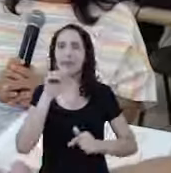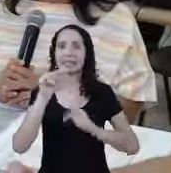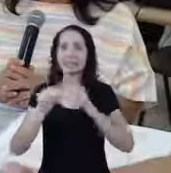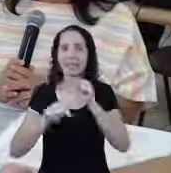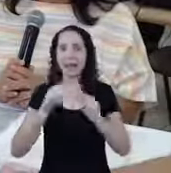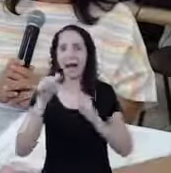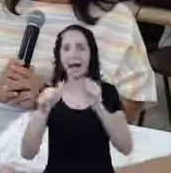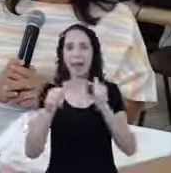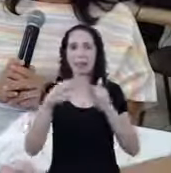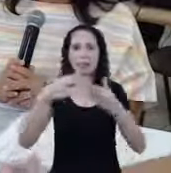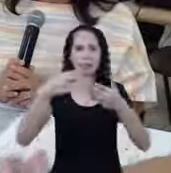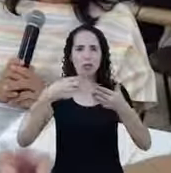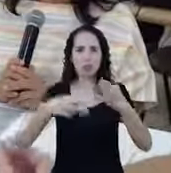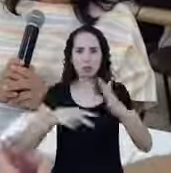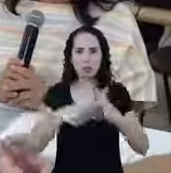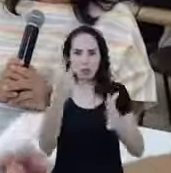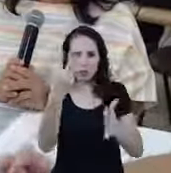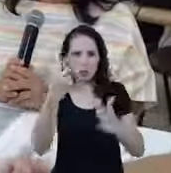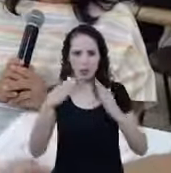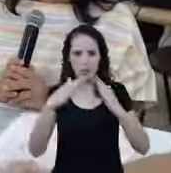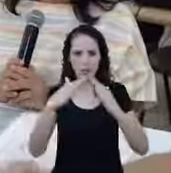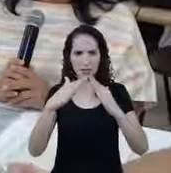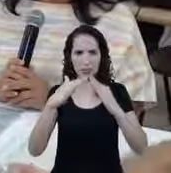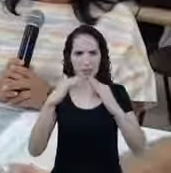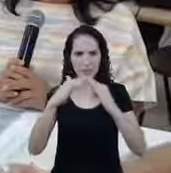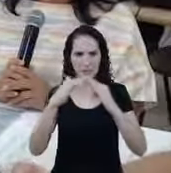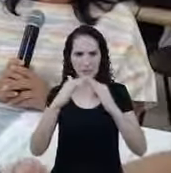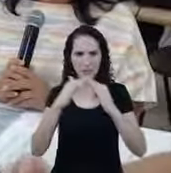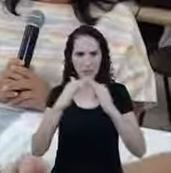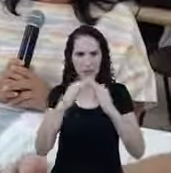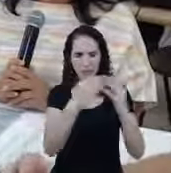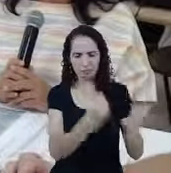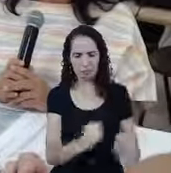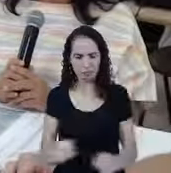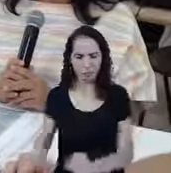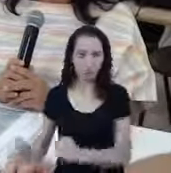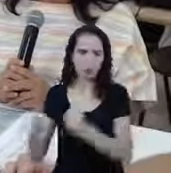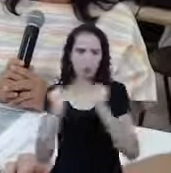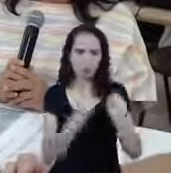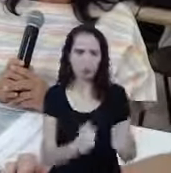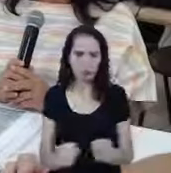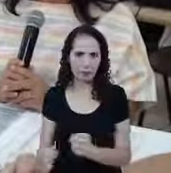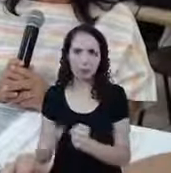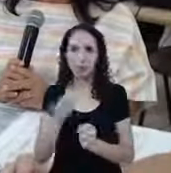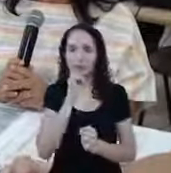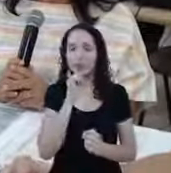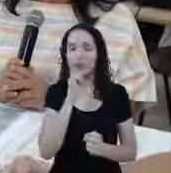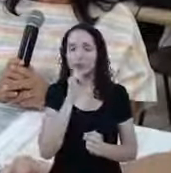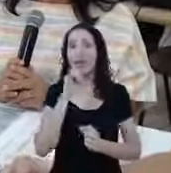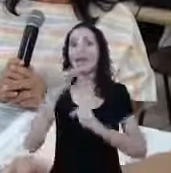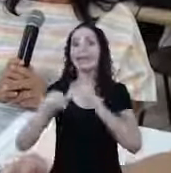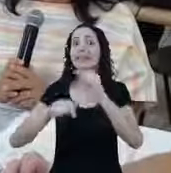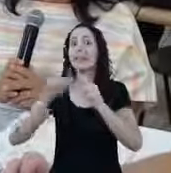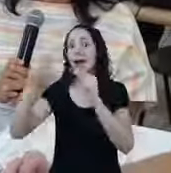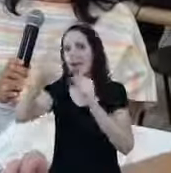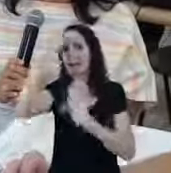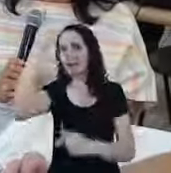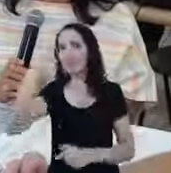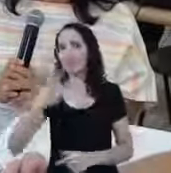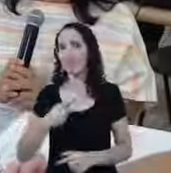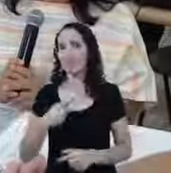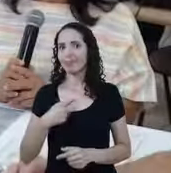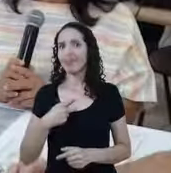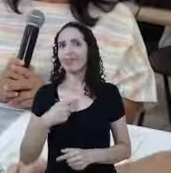duas vezes na semana Na casa Da pessoa que toma o serviço dela Ela é um trabalhador informal Ela não